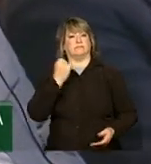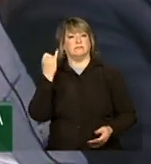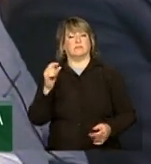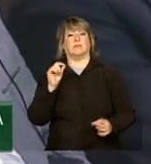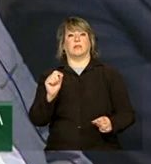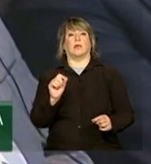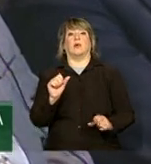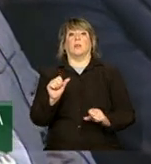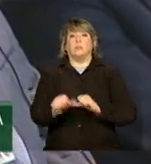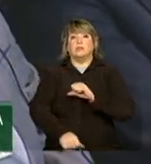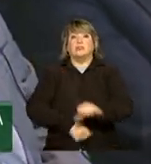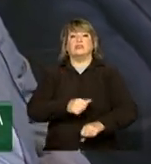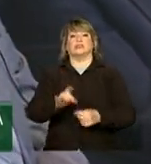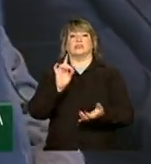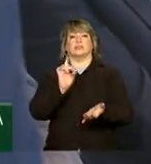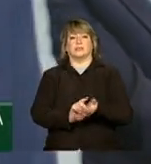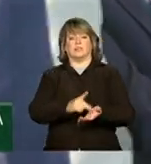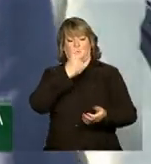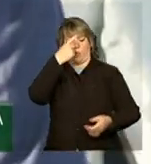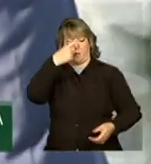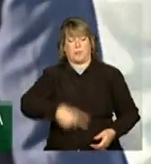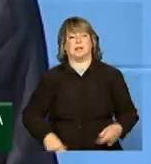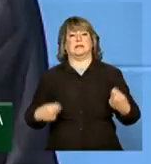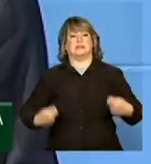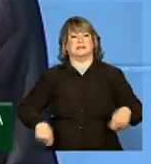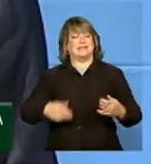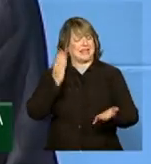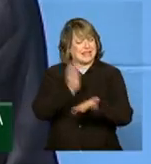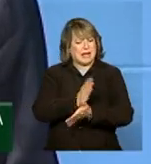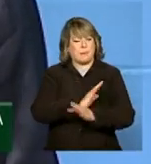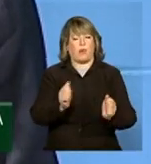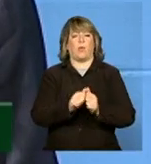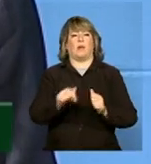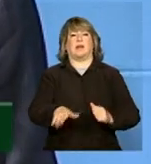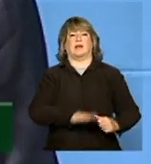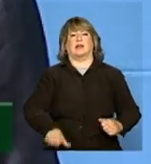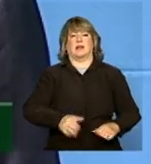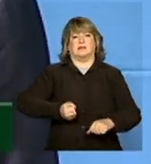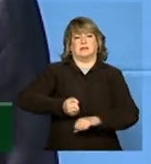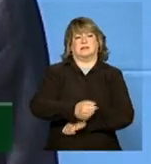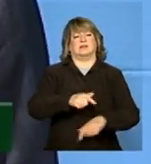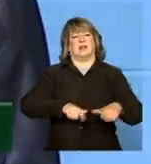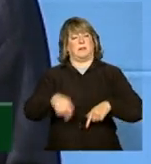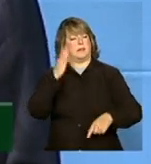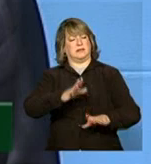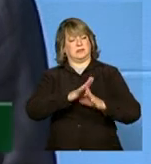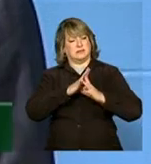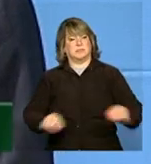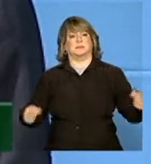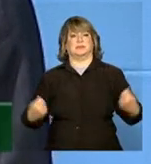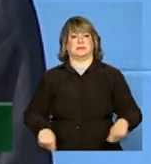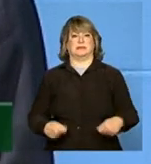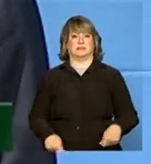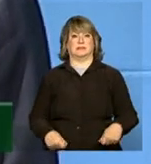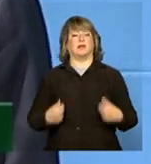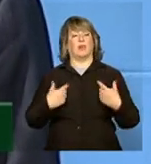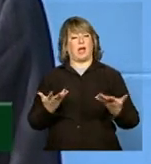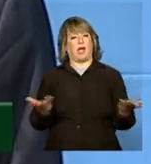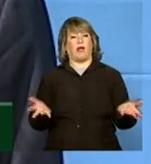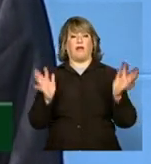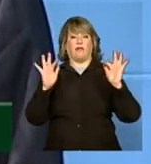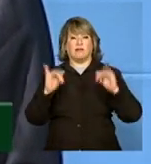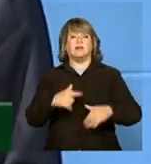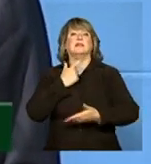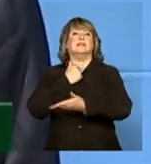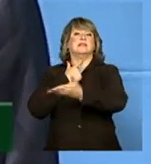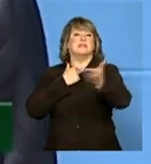da efetiva, humana e necessária erradicação do trabalho infantil no Brasil. Quero finalizar desejando a